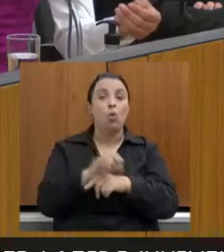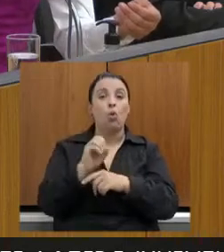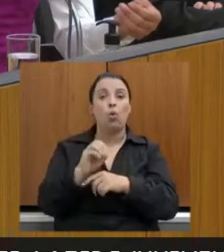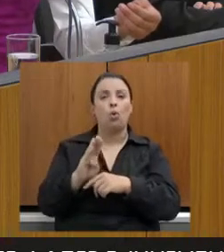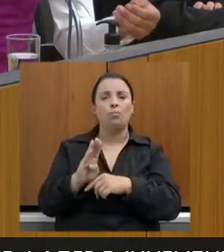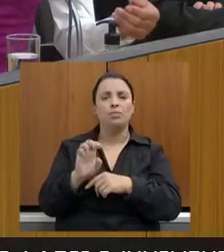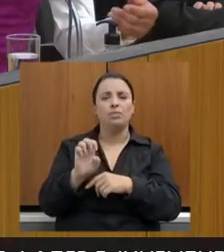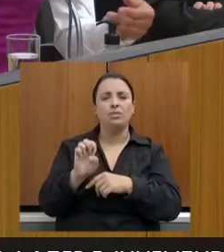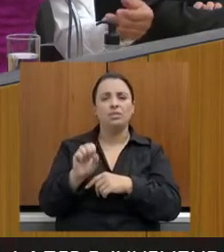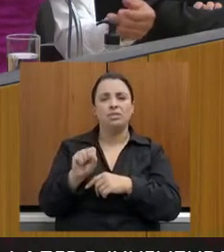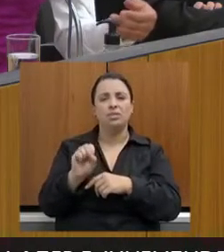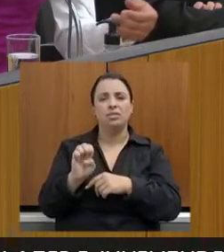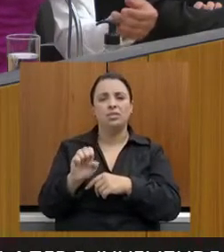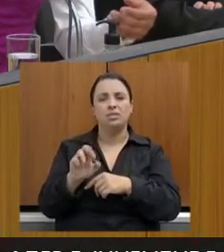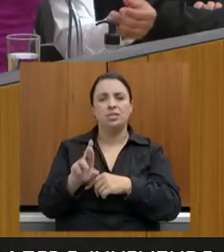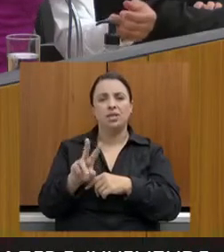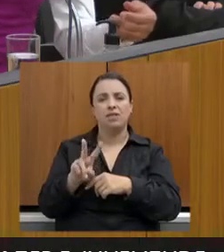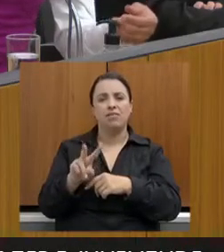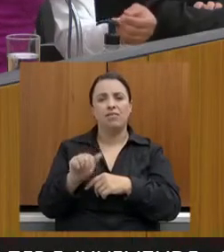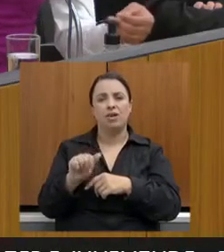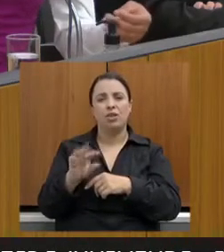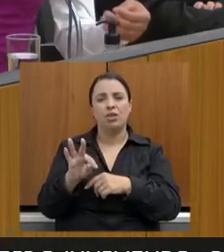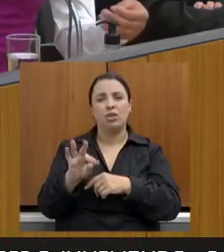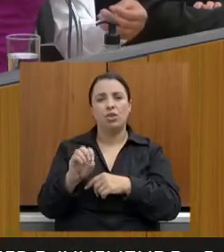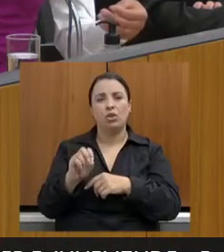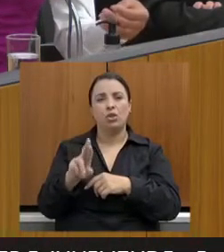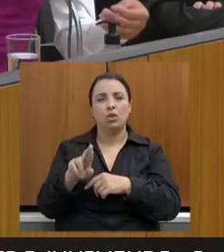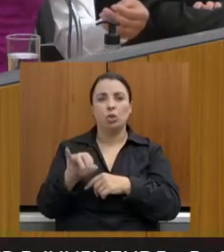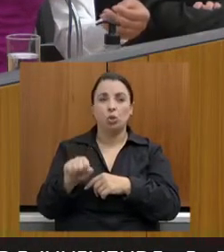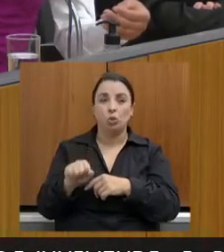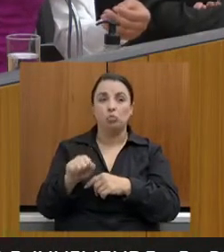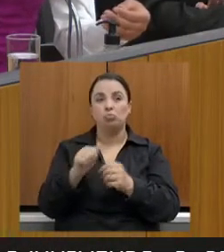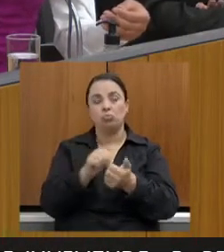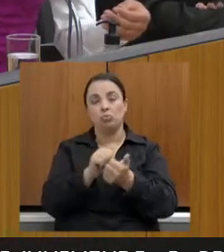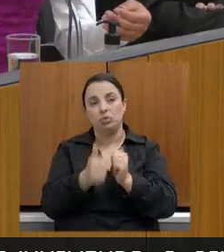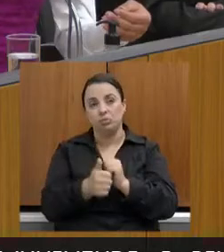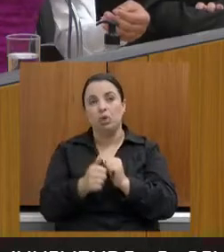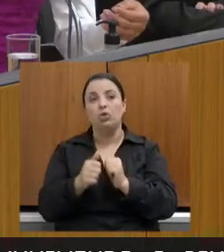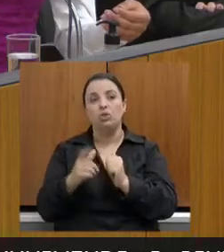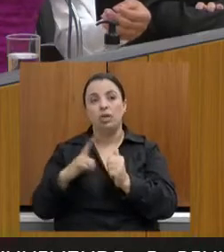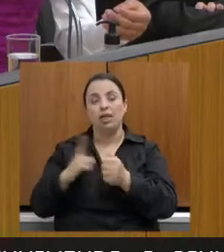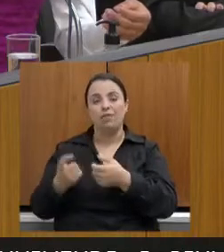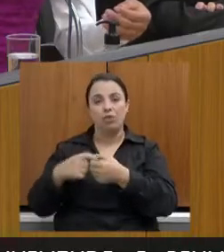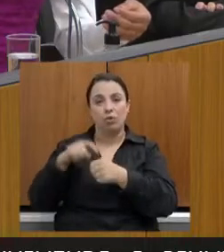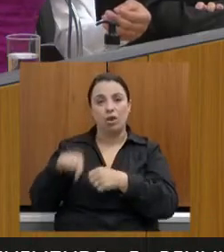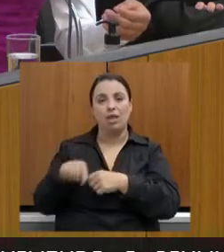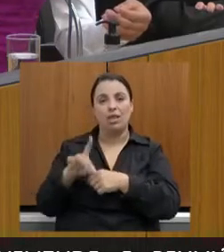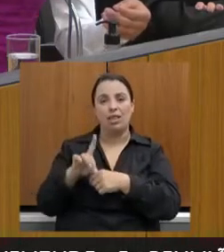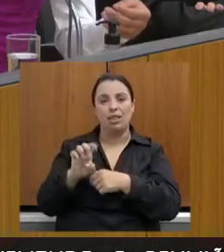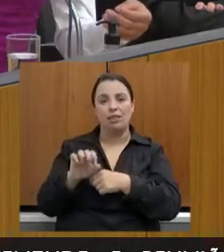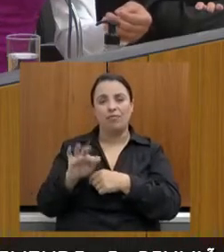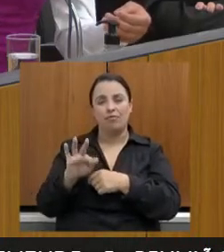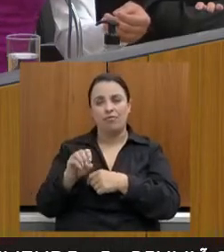vinculado à Defop, que é a Instância de Monitoramento e Avaliação da SUBESP, fez um estudo em 2019,